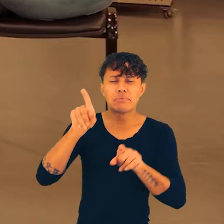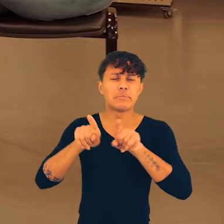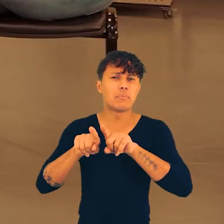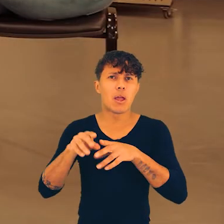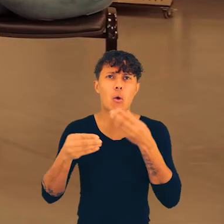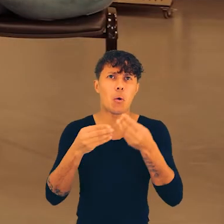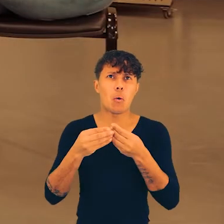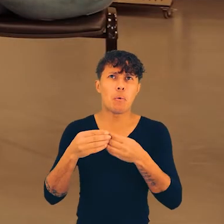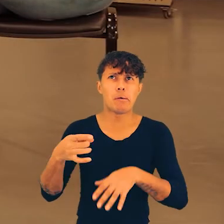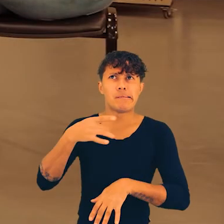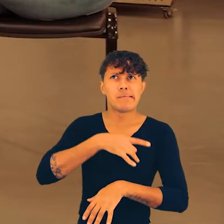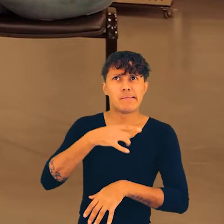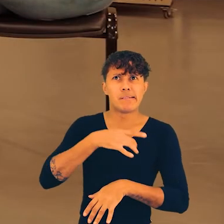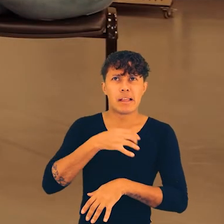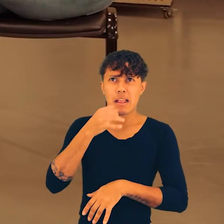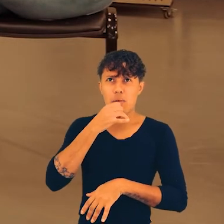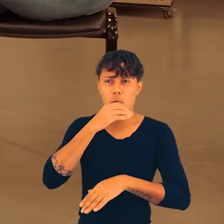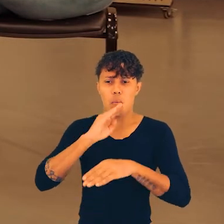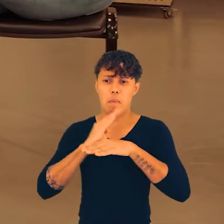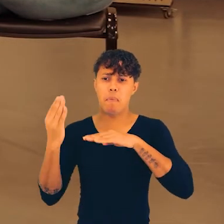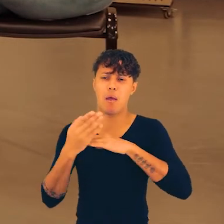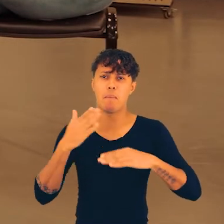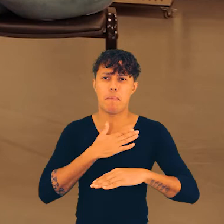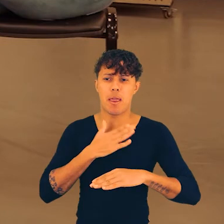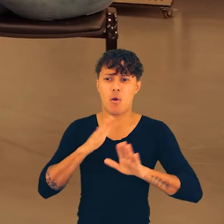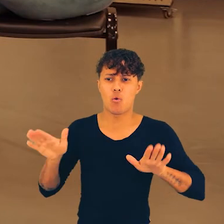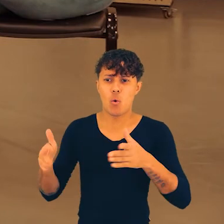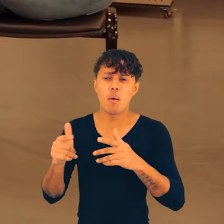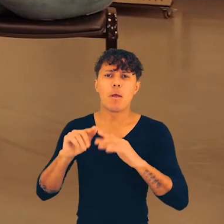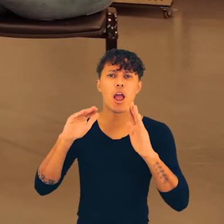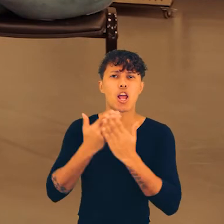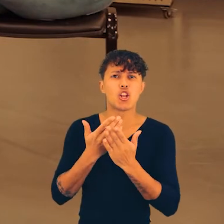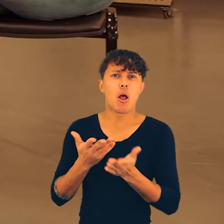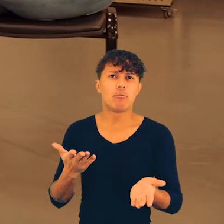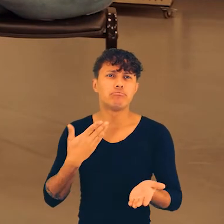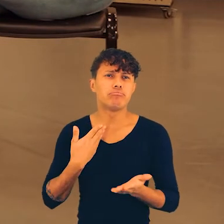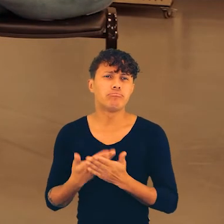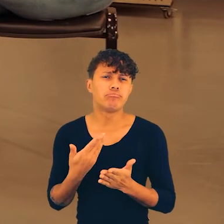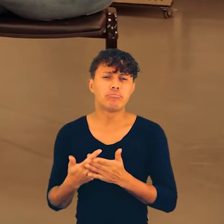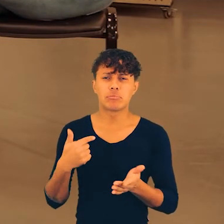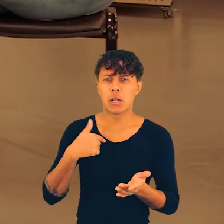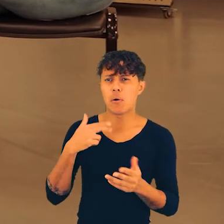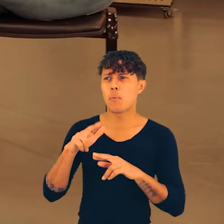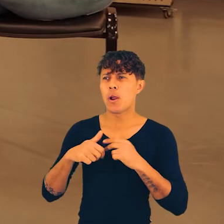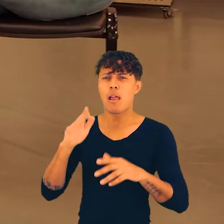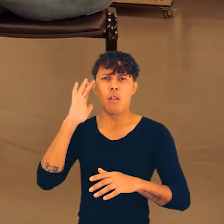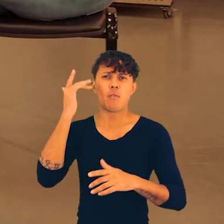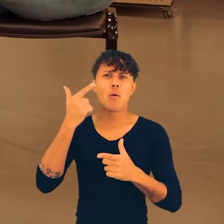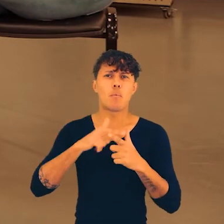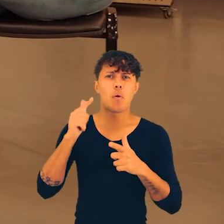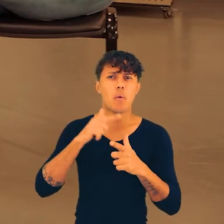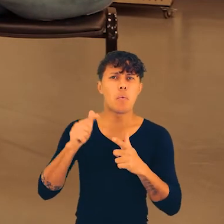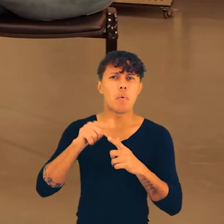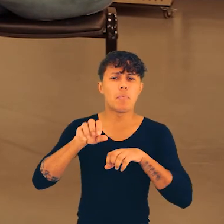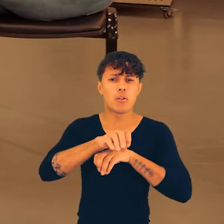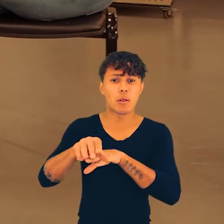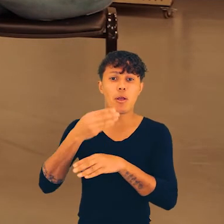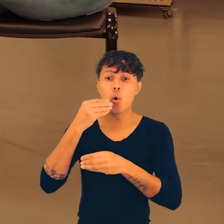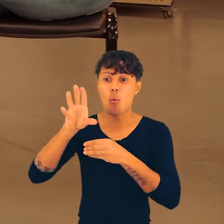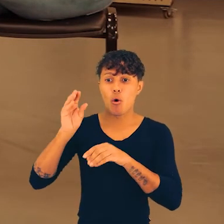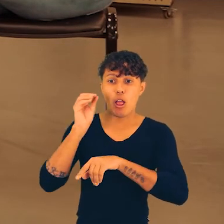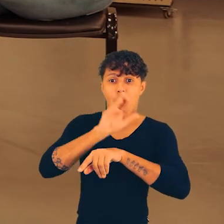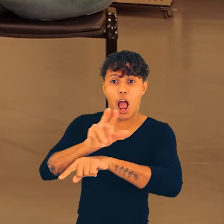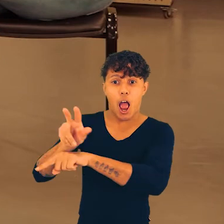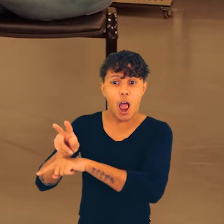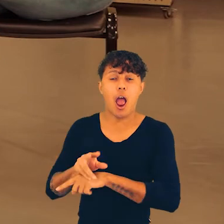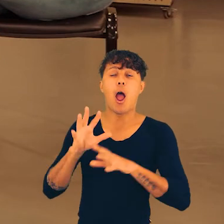né? E rola até uma questão de segurança, de, tipo, eu construí um movimento no meu bairro, eu construí um Grêmio na minha escola, vai mesmo resolver algum problema